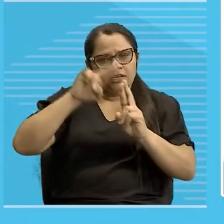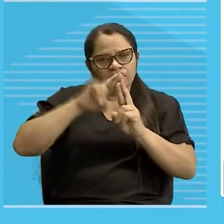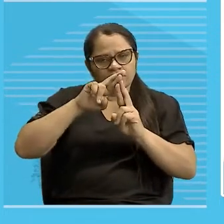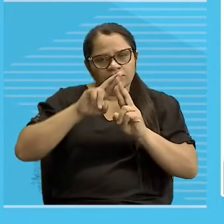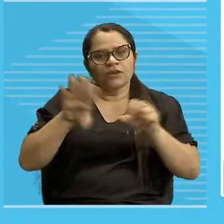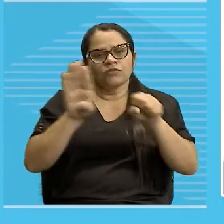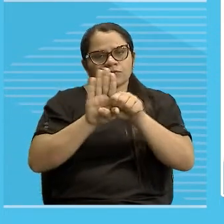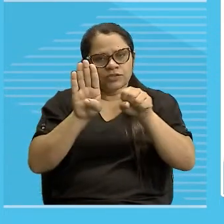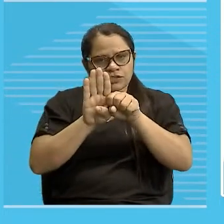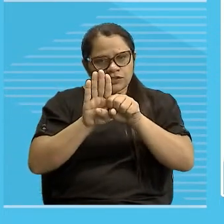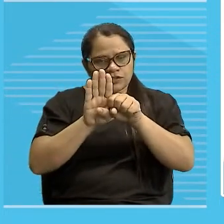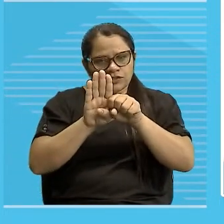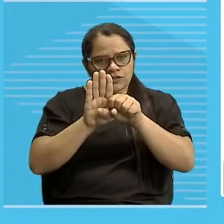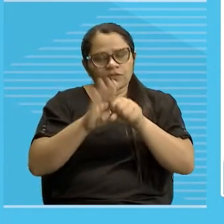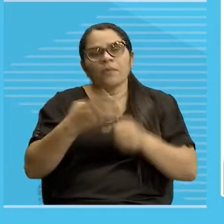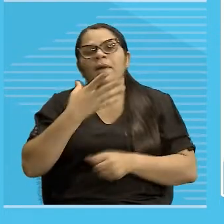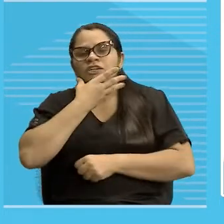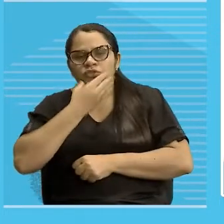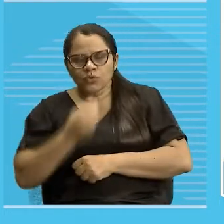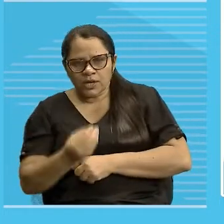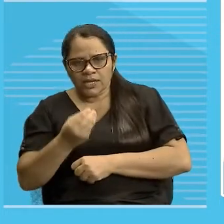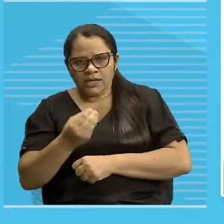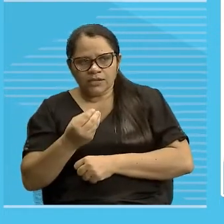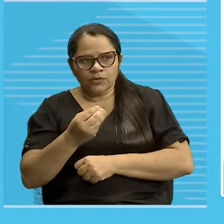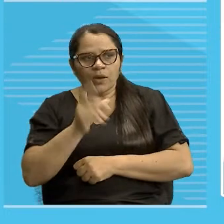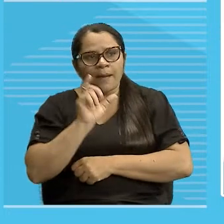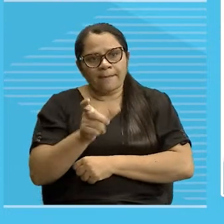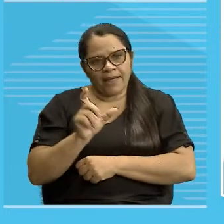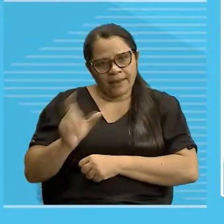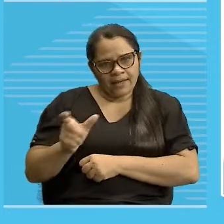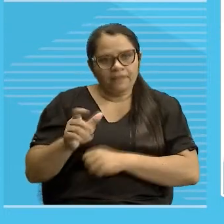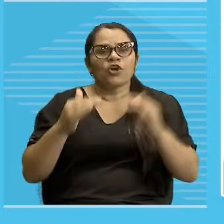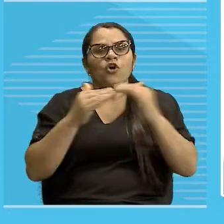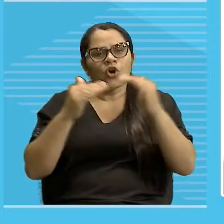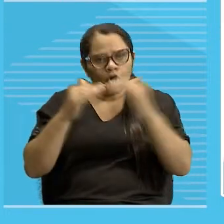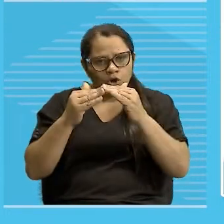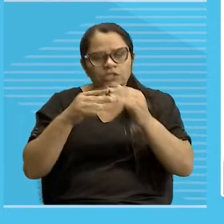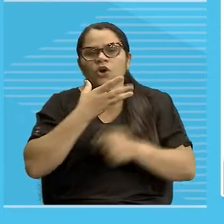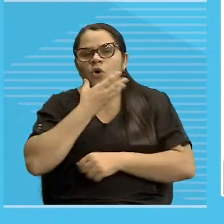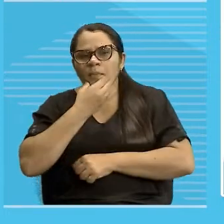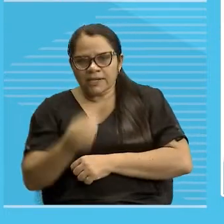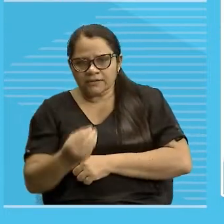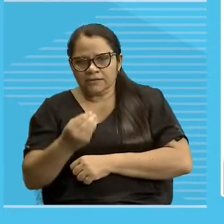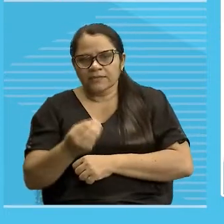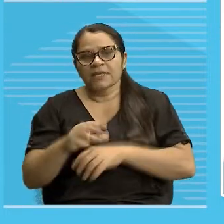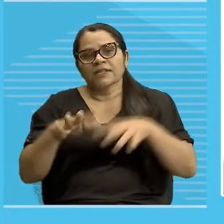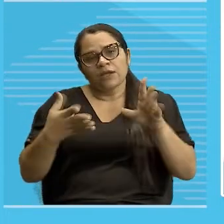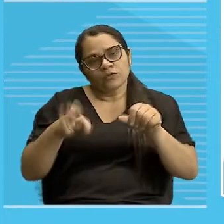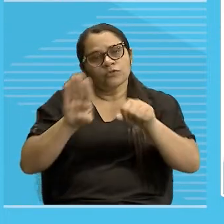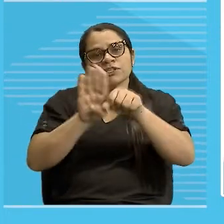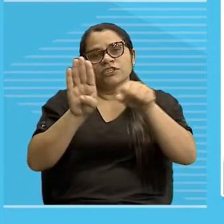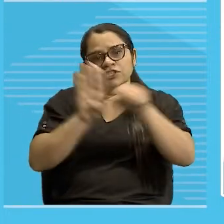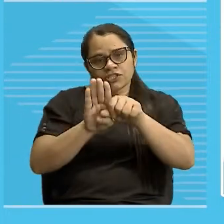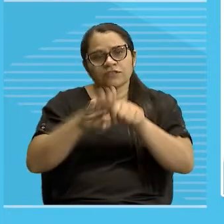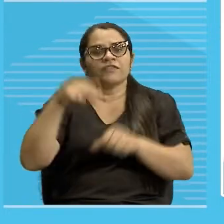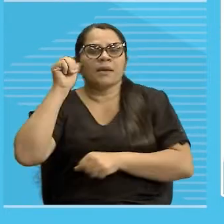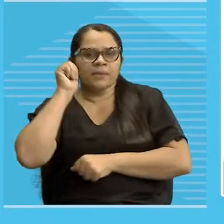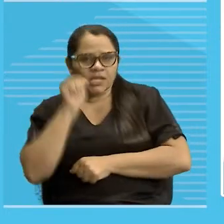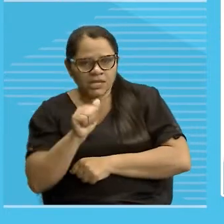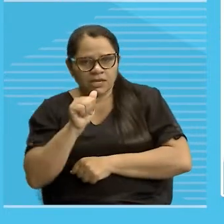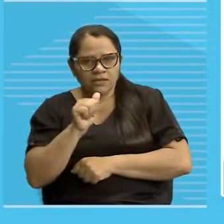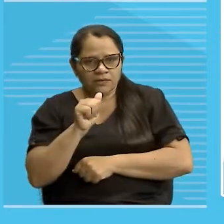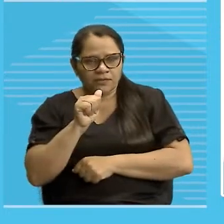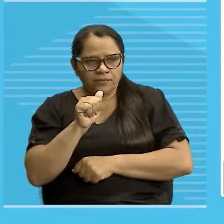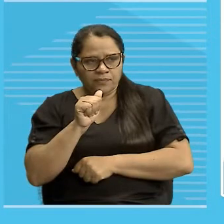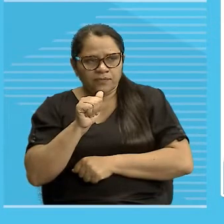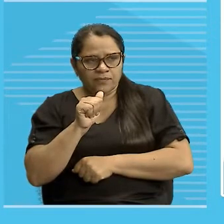Substantivo masculino leva o este como determinante ao masculino. Substantivo no feminino leva o este determinante